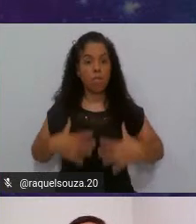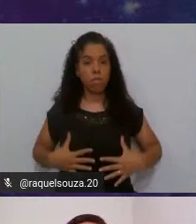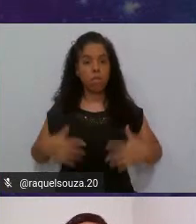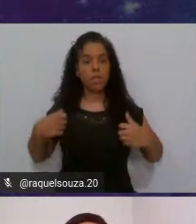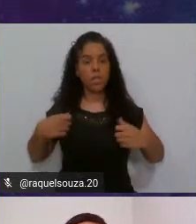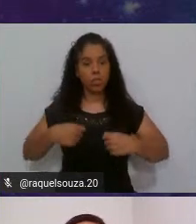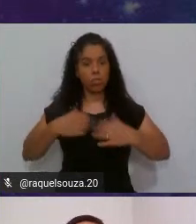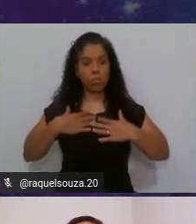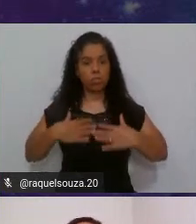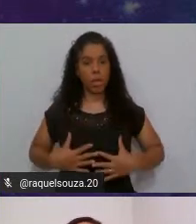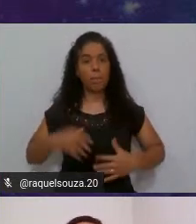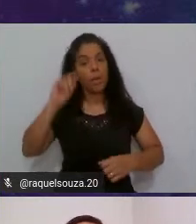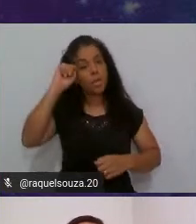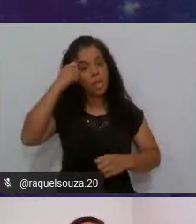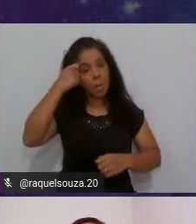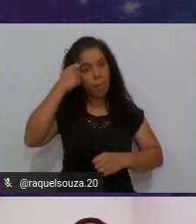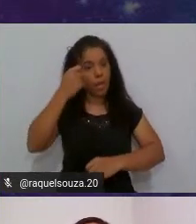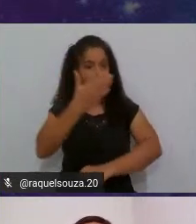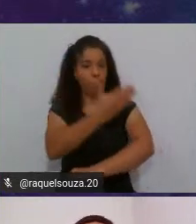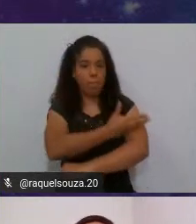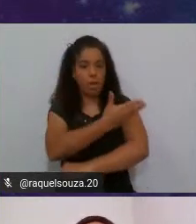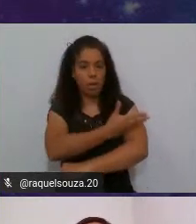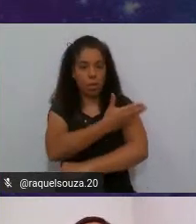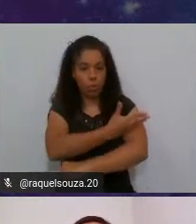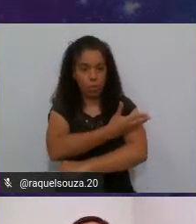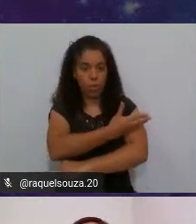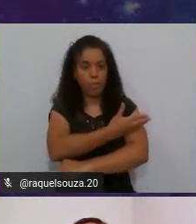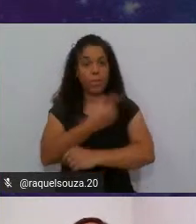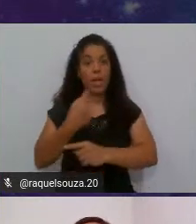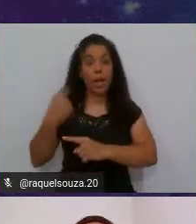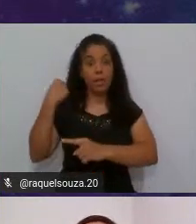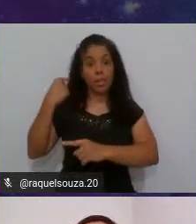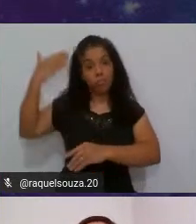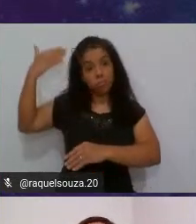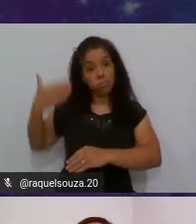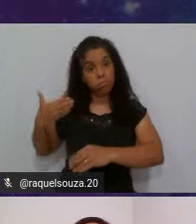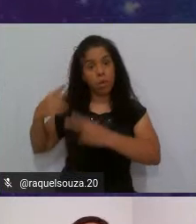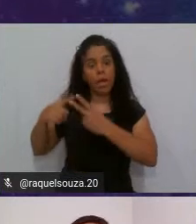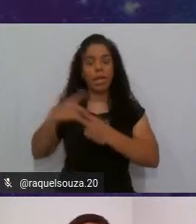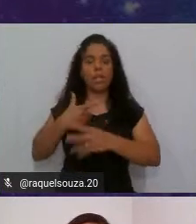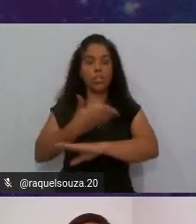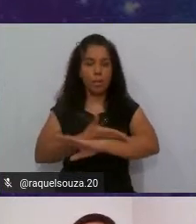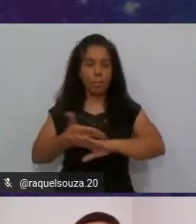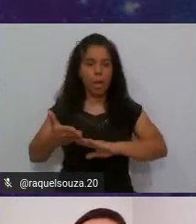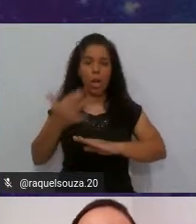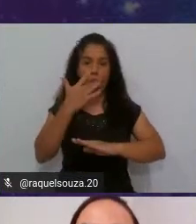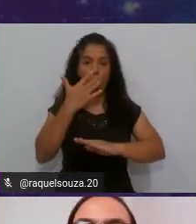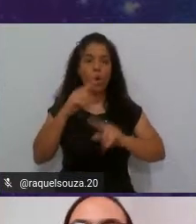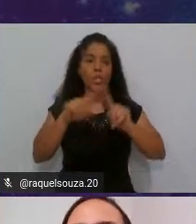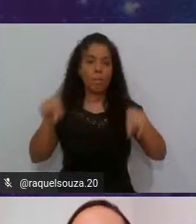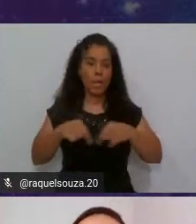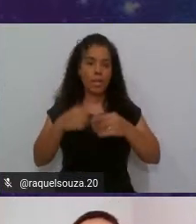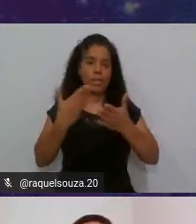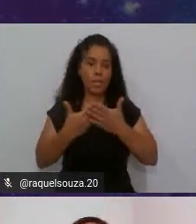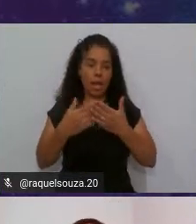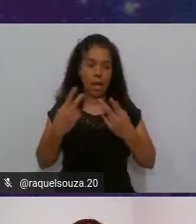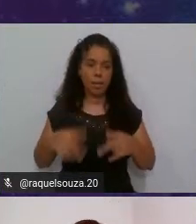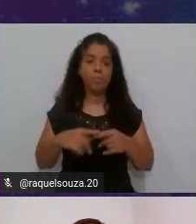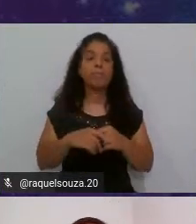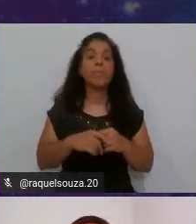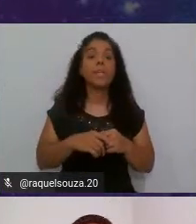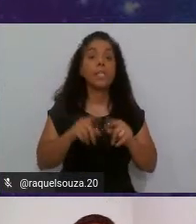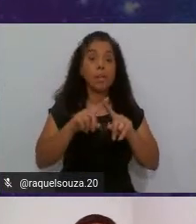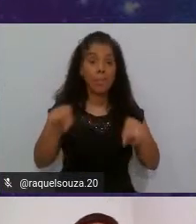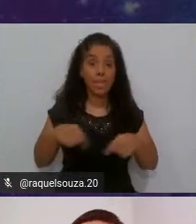camisa preta de manga curta atrás de mim tem a parede de cor branca da minha sala sou analista de